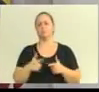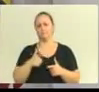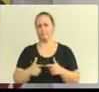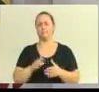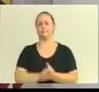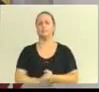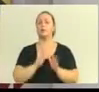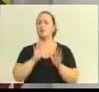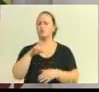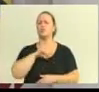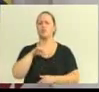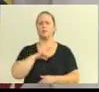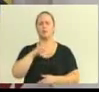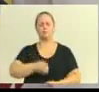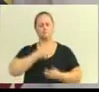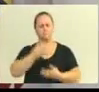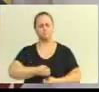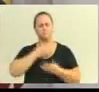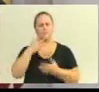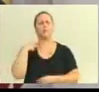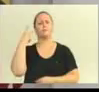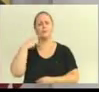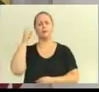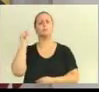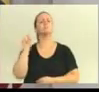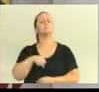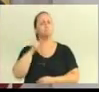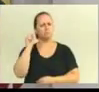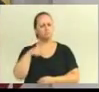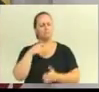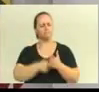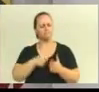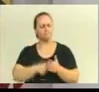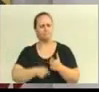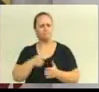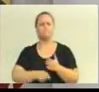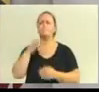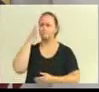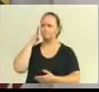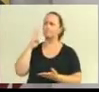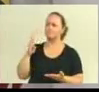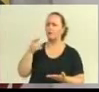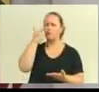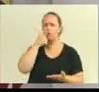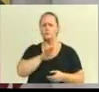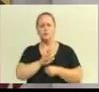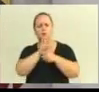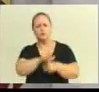inúmeros relatos de vários vereadores que têm, sim, se empenhado, se dedicado, vereador Becker, em poder tratar dessa questão e contribuir.